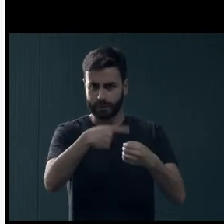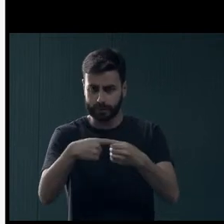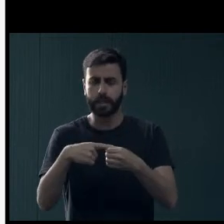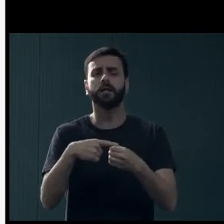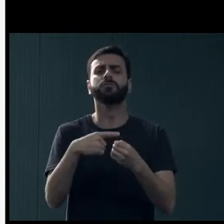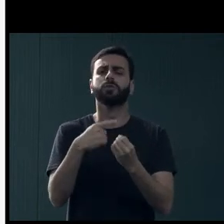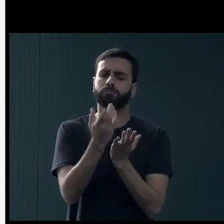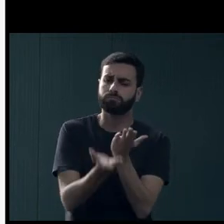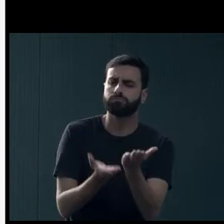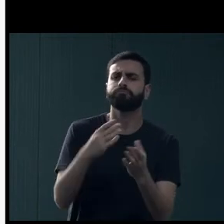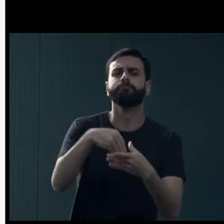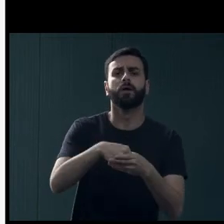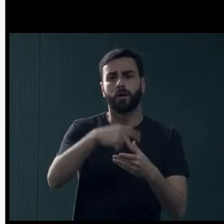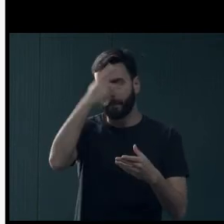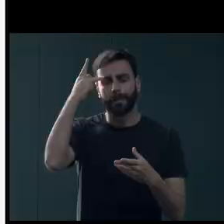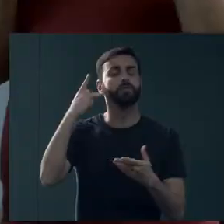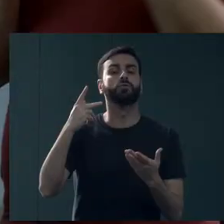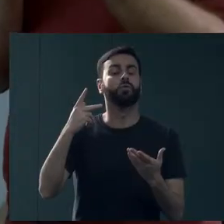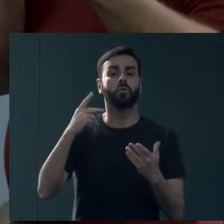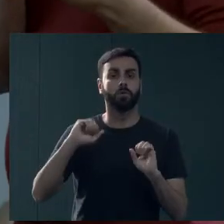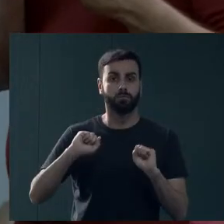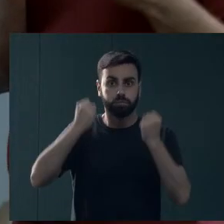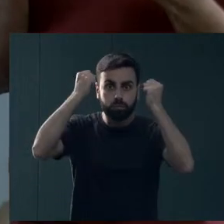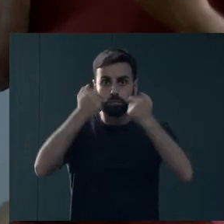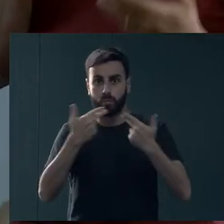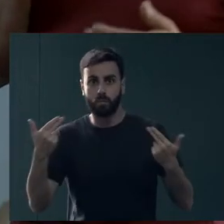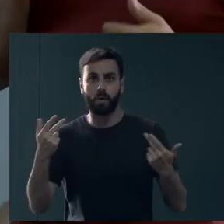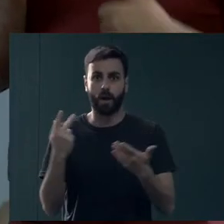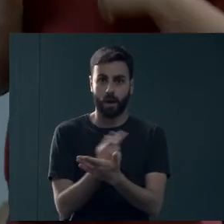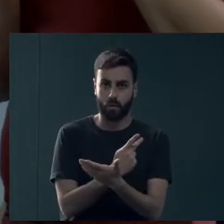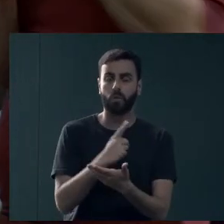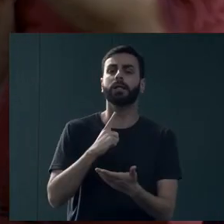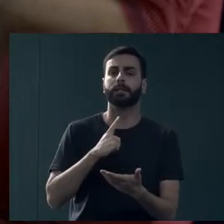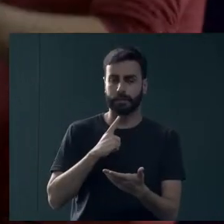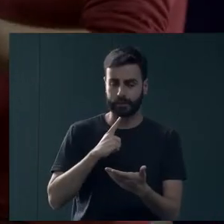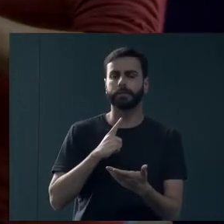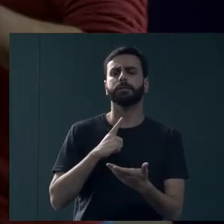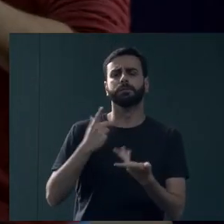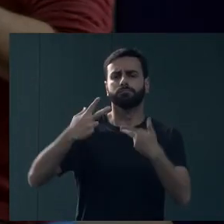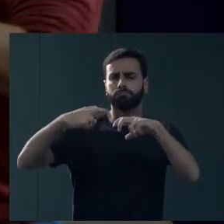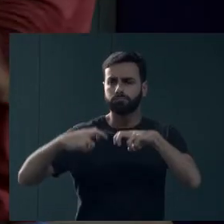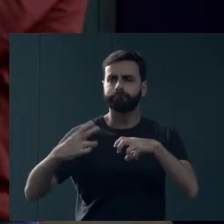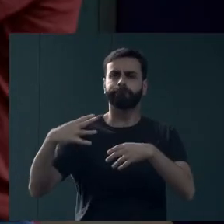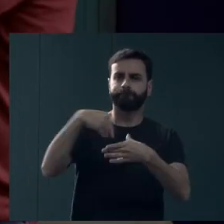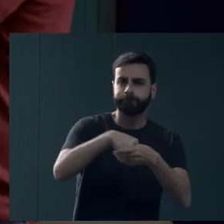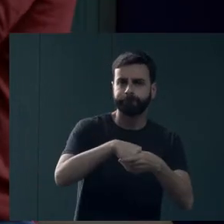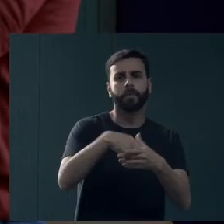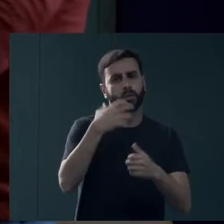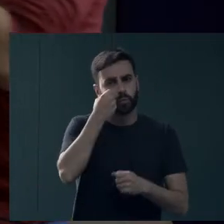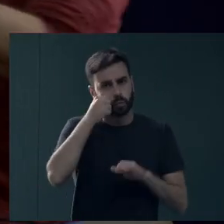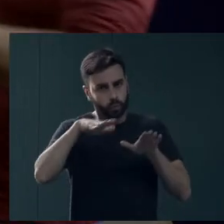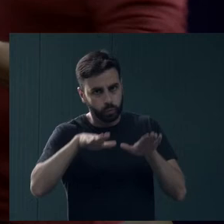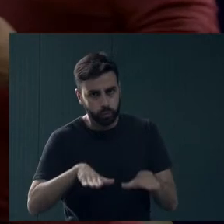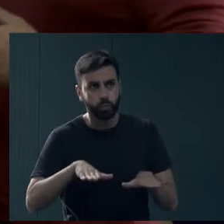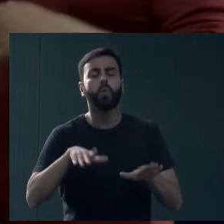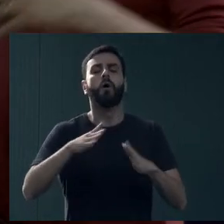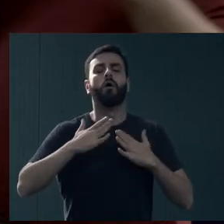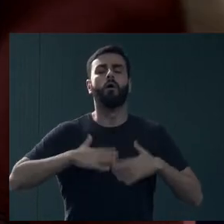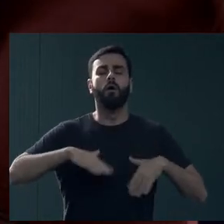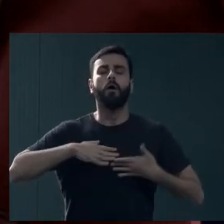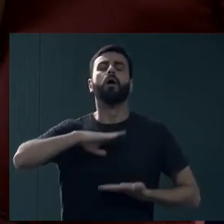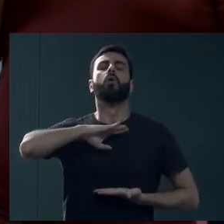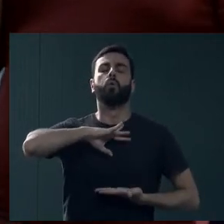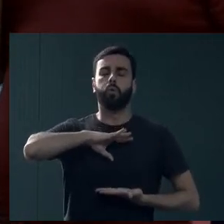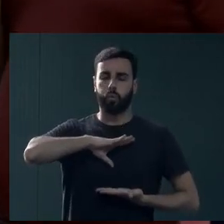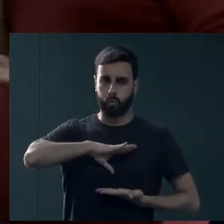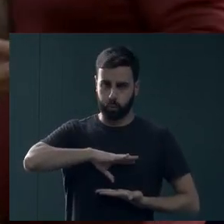pessoas em surtos psiquiátricos ou que necessitam de um acompanhamento de permanência dia por um período até se restabelecer